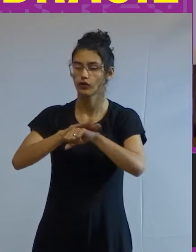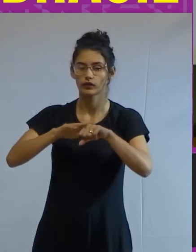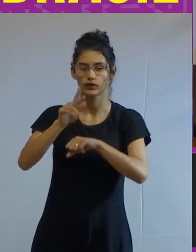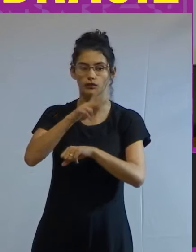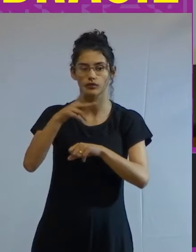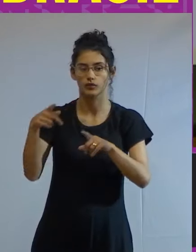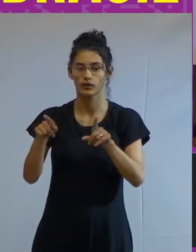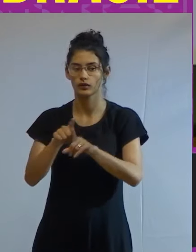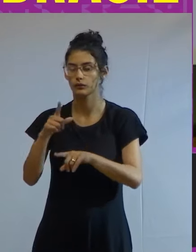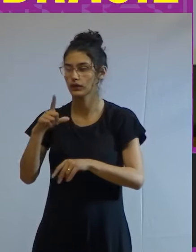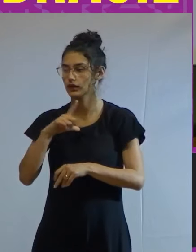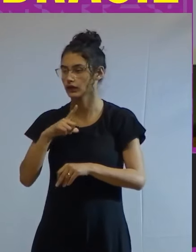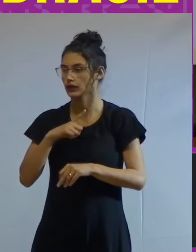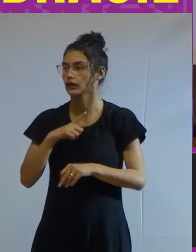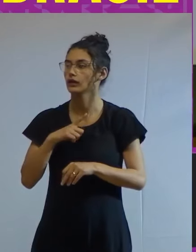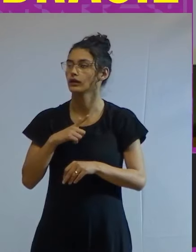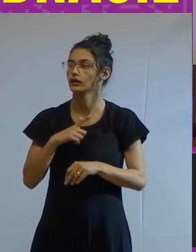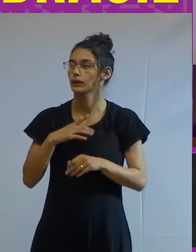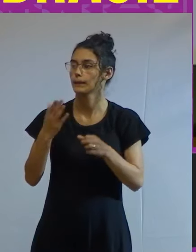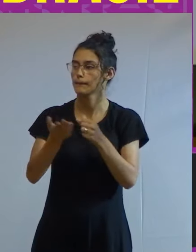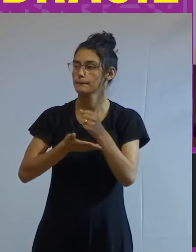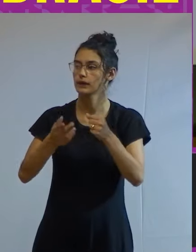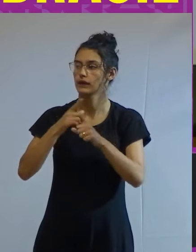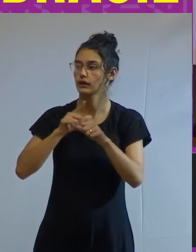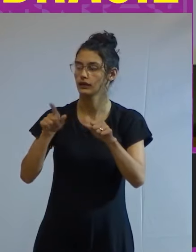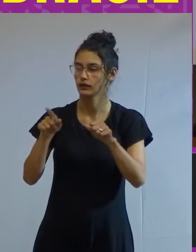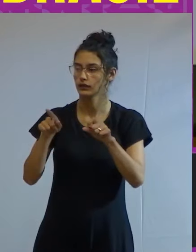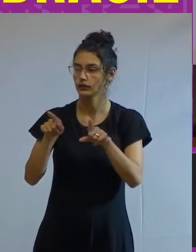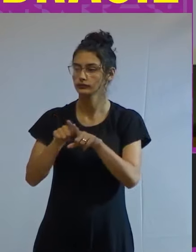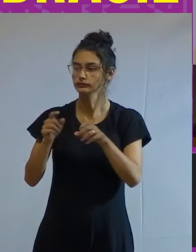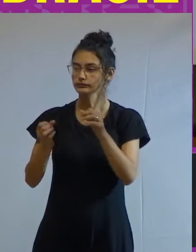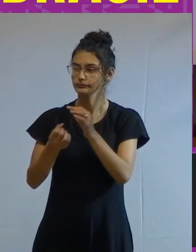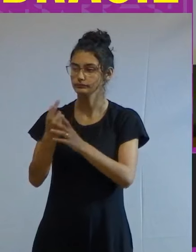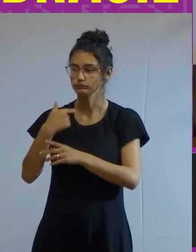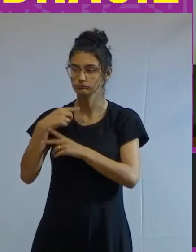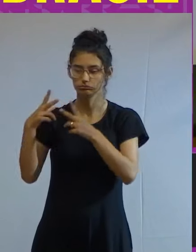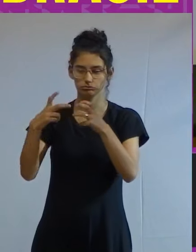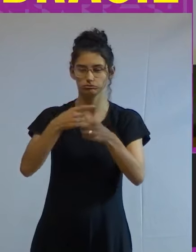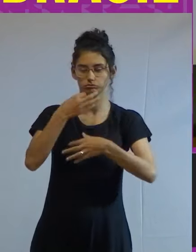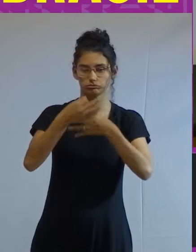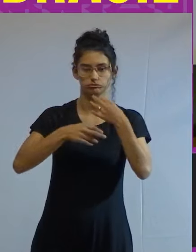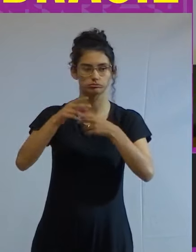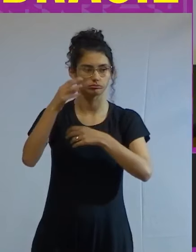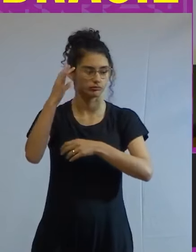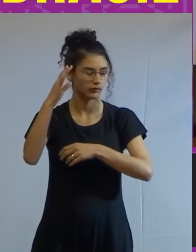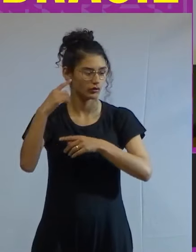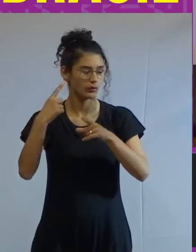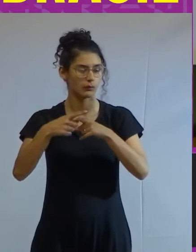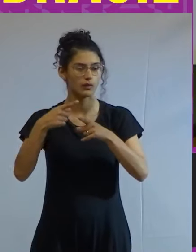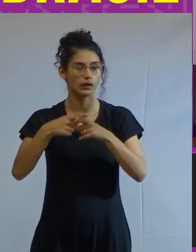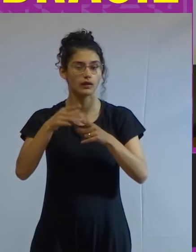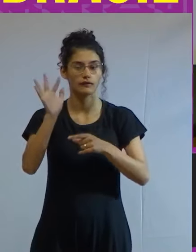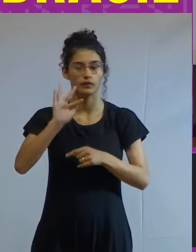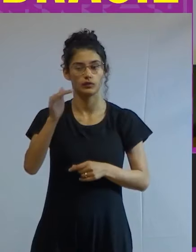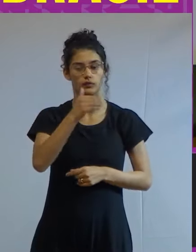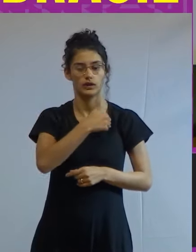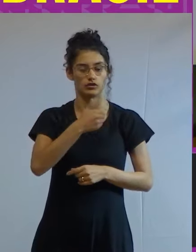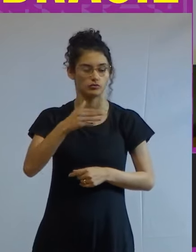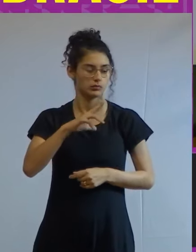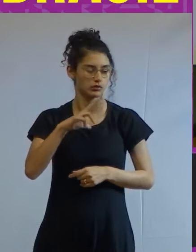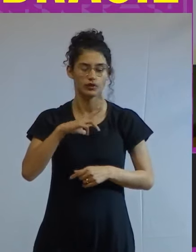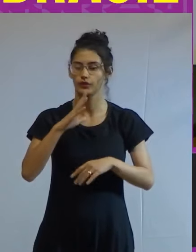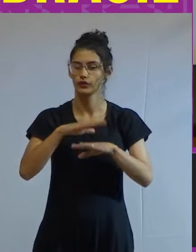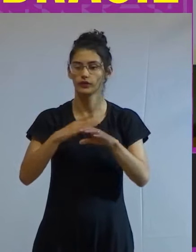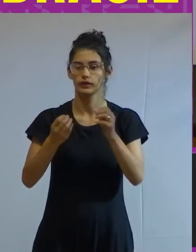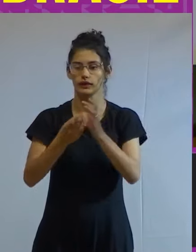e ter essa base para criar o meu pensamento crítico porque a universidade particular não faz você criar esse pensamento crítico